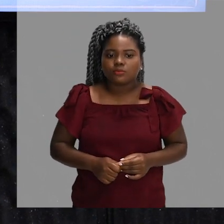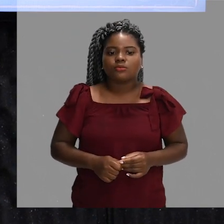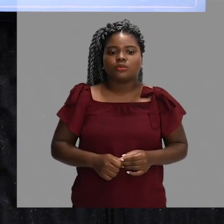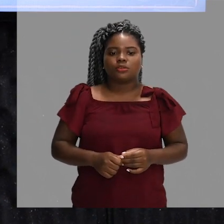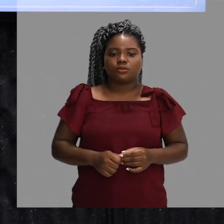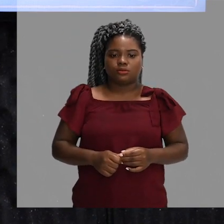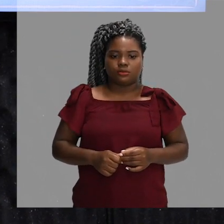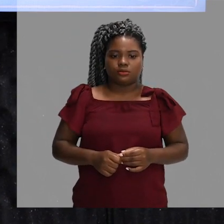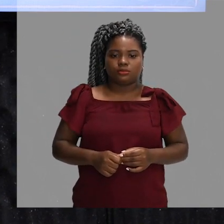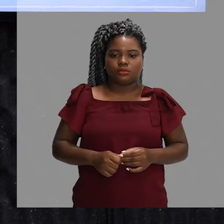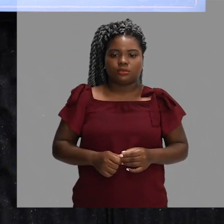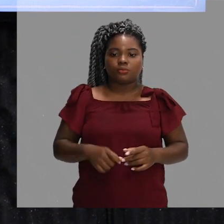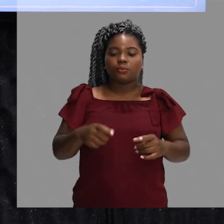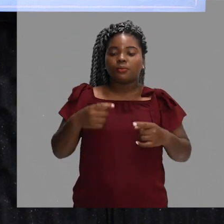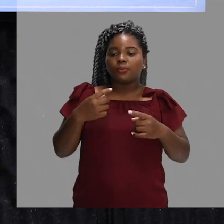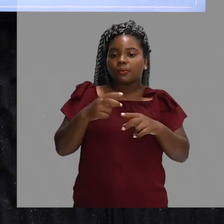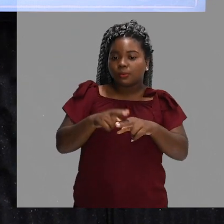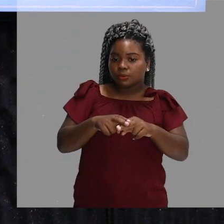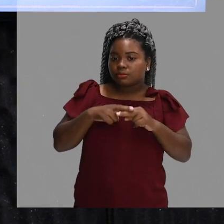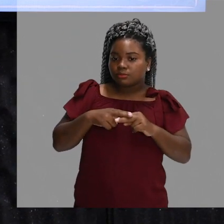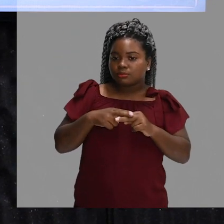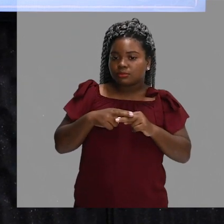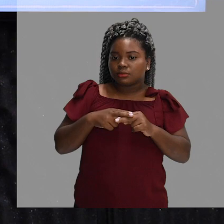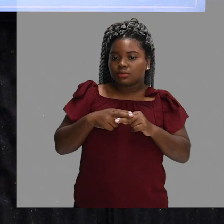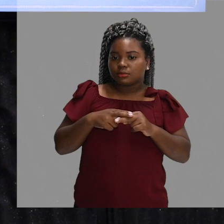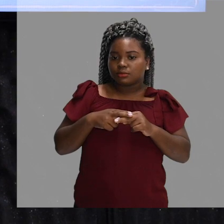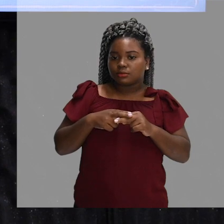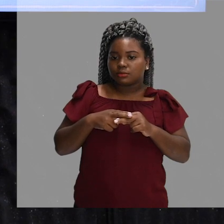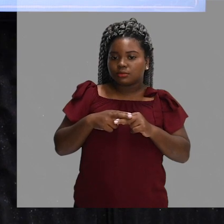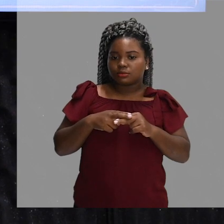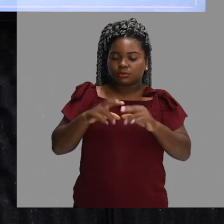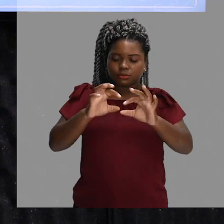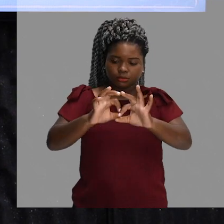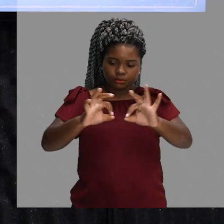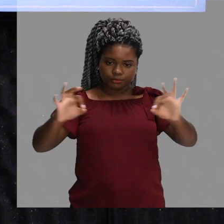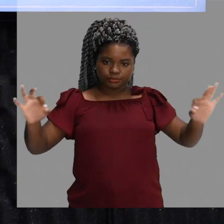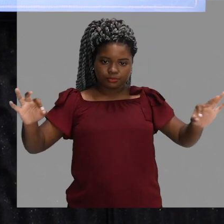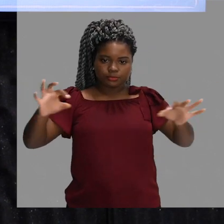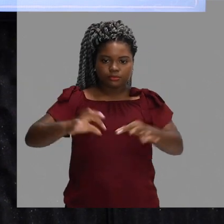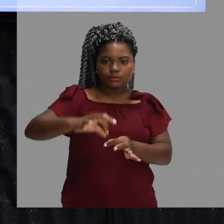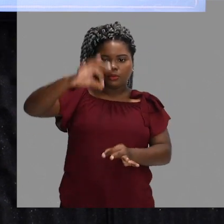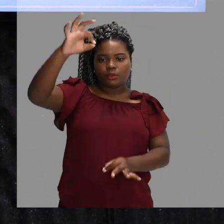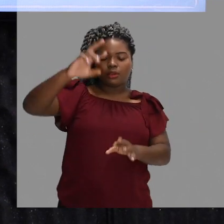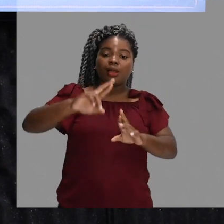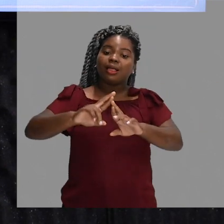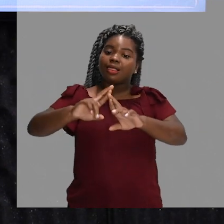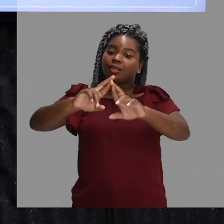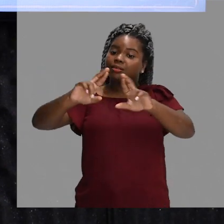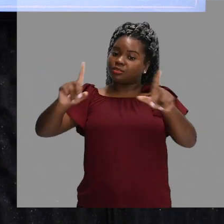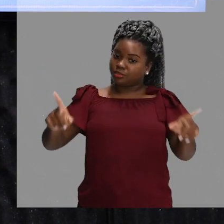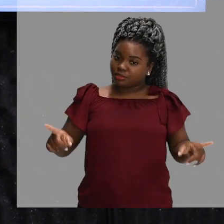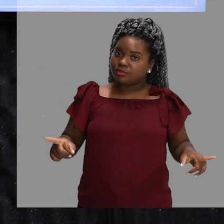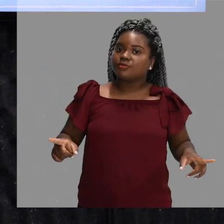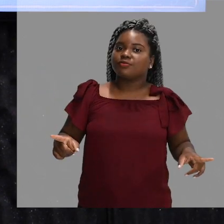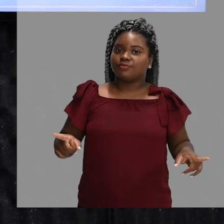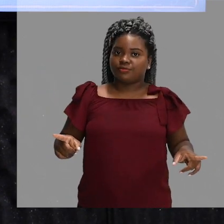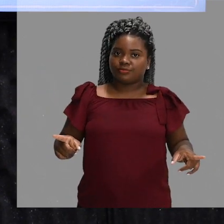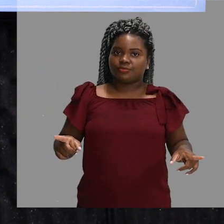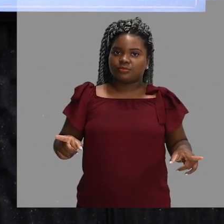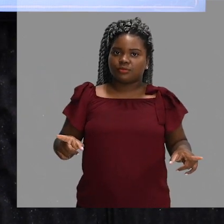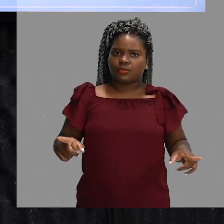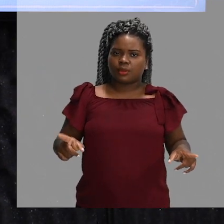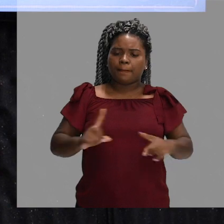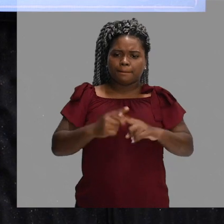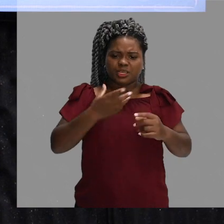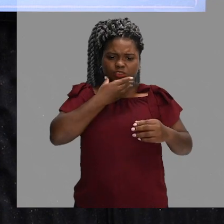então ela é colocada em alturas diferentes. De forma alguma, eu estou querendo dizer aqui que o homem é superior à mulher. São dados biológicos que realmente